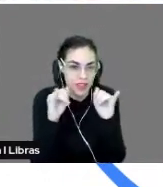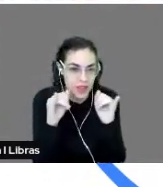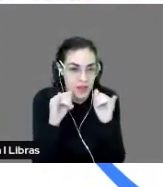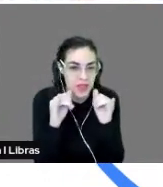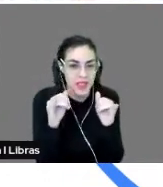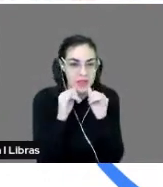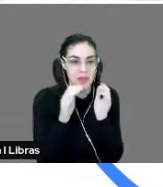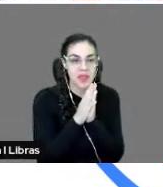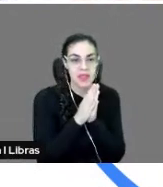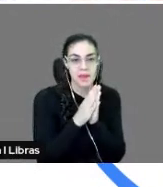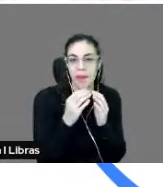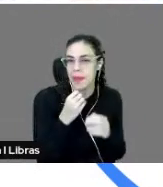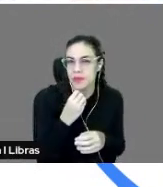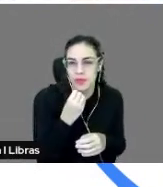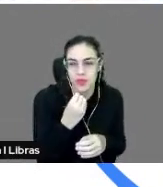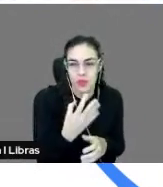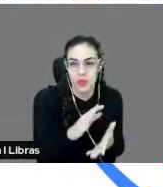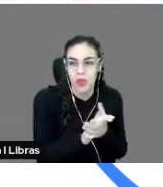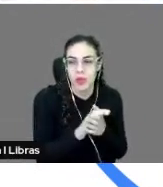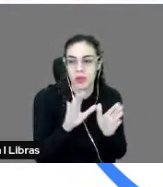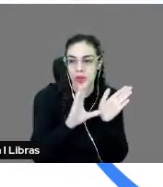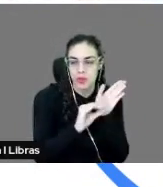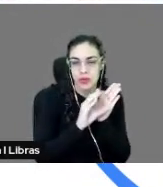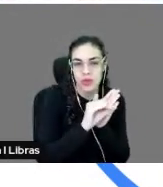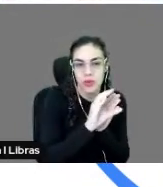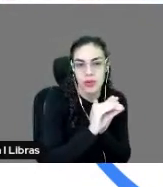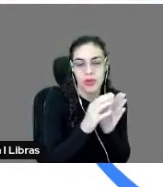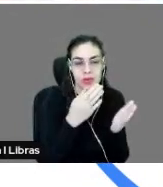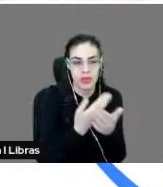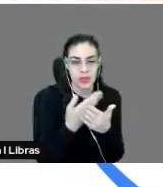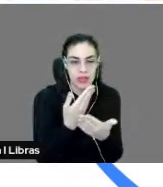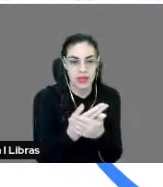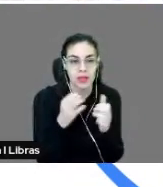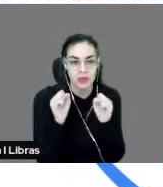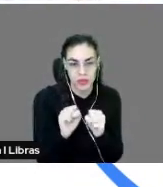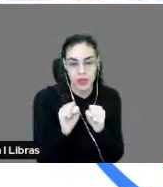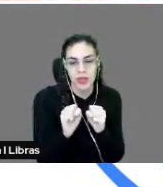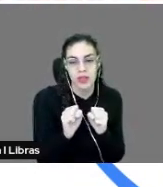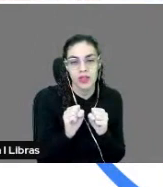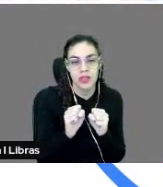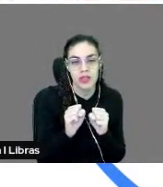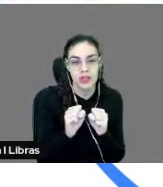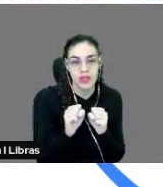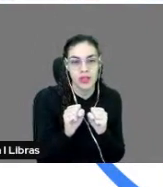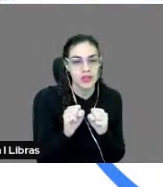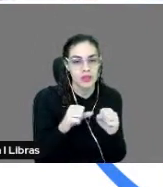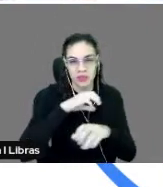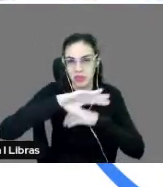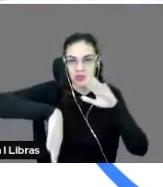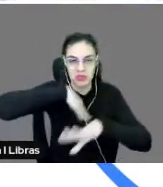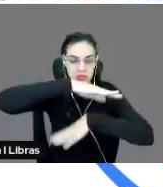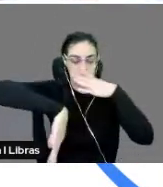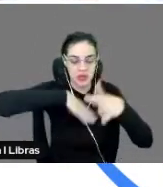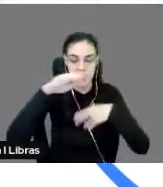recurso muito bacana, se a gente for pensar ali no Google Sola de Aula, pode ser associado a outros, como rubrica, né? Então, acho que aqui, as coisas só vão se